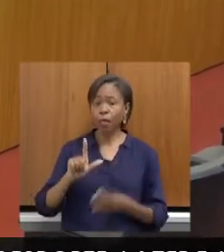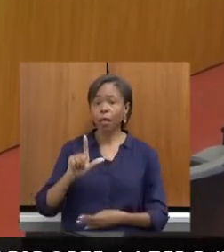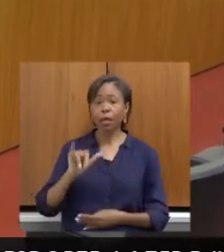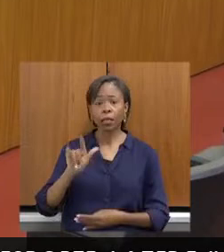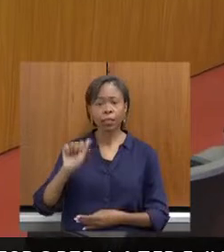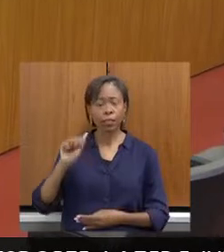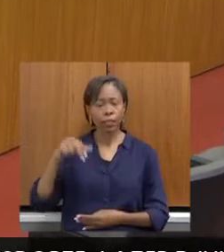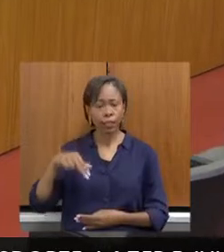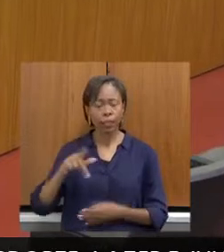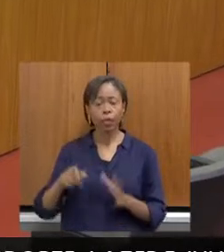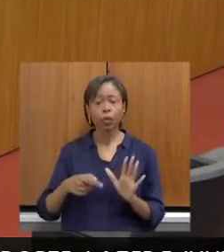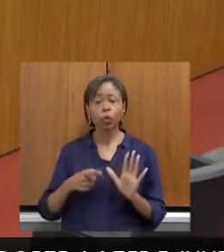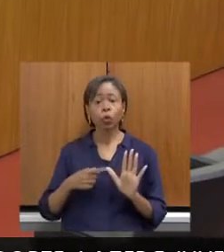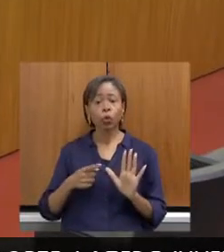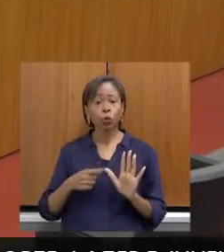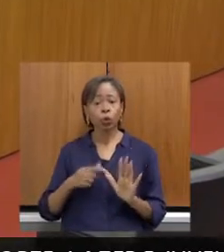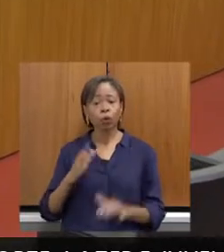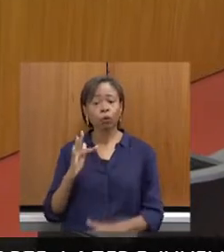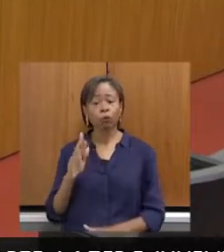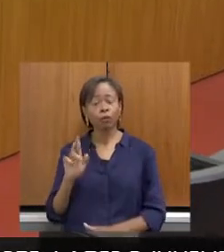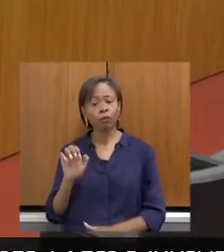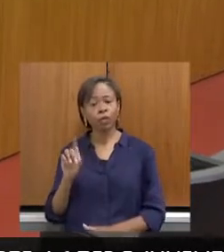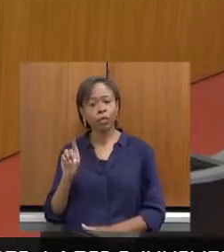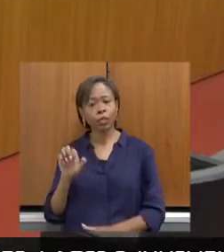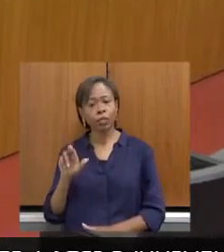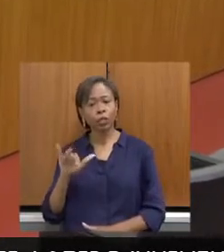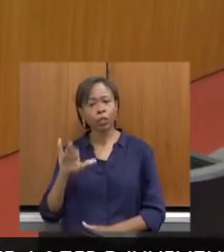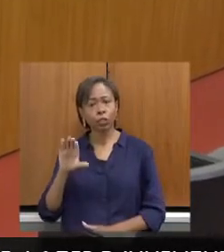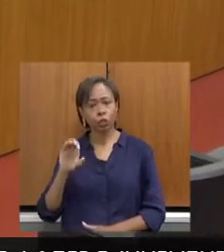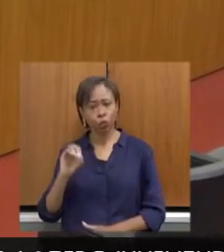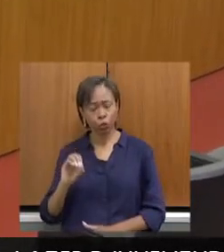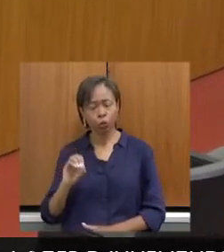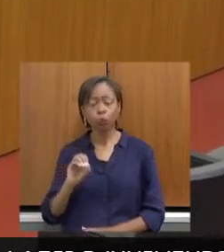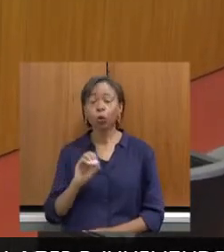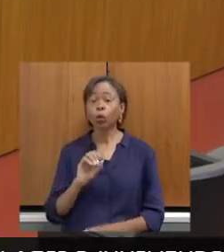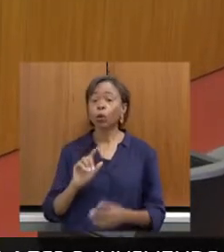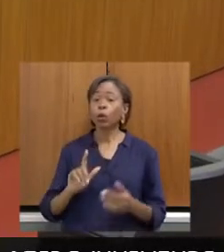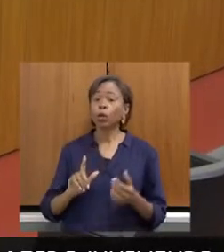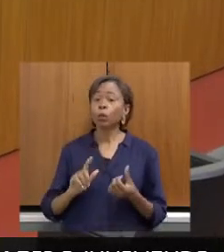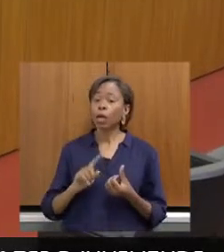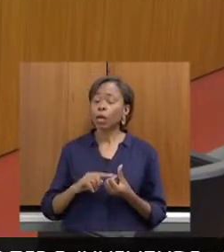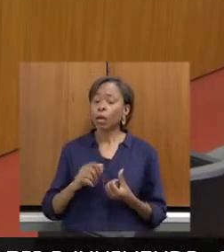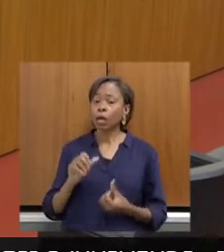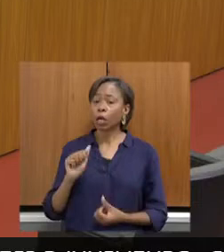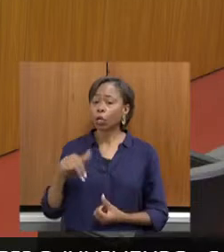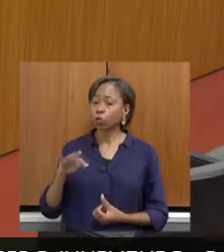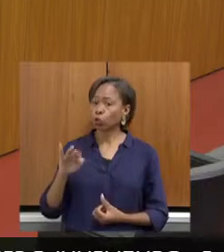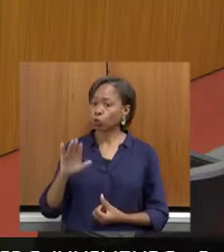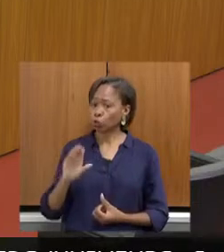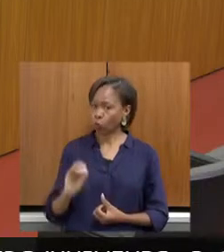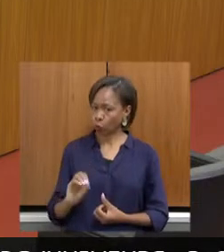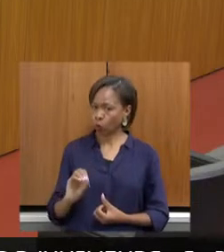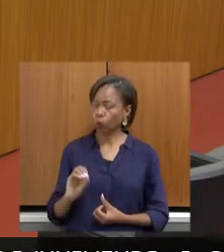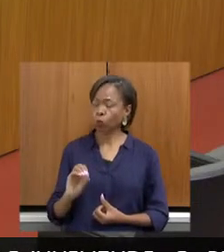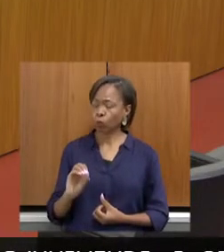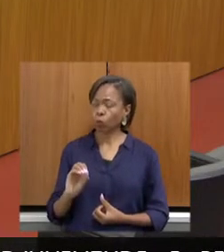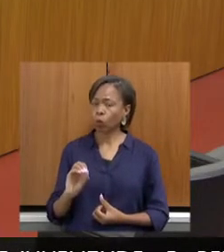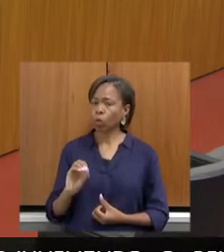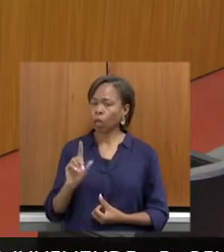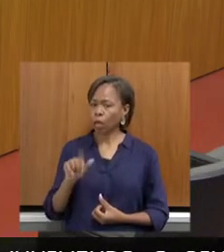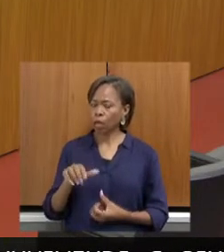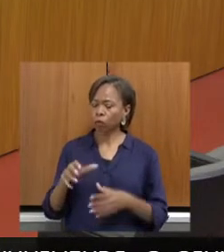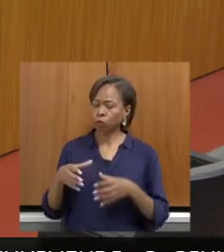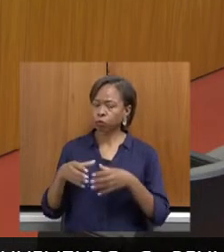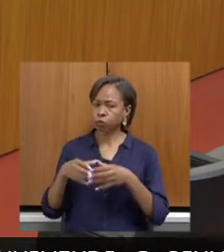do superintendente de Programas Esportivos. Frederico de Oliveira, do assessor Antônio Eduardo. E a equipe de extrema competência, que